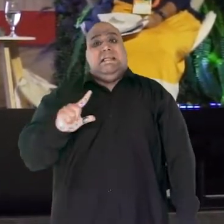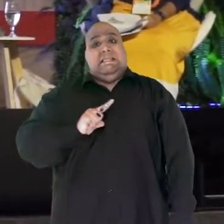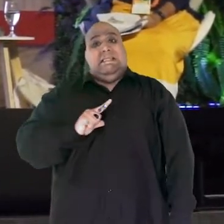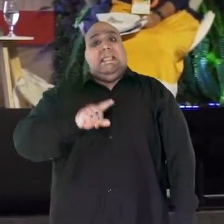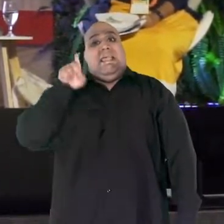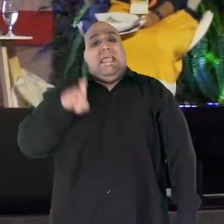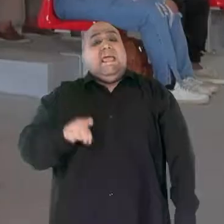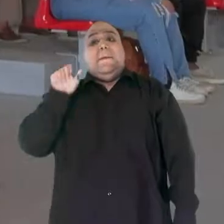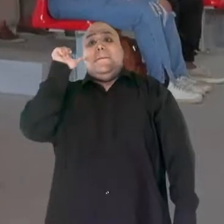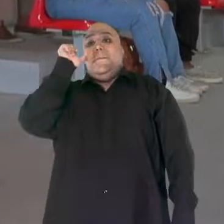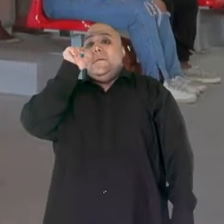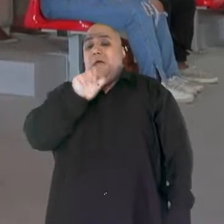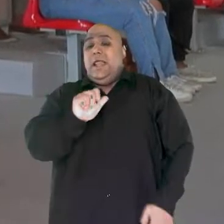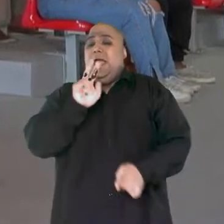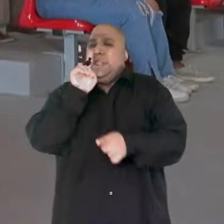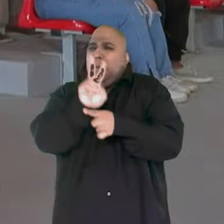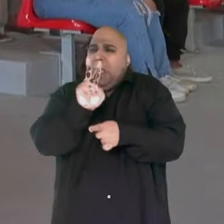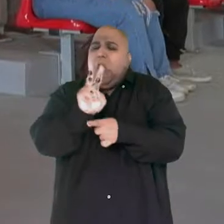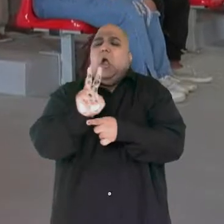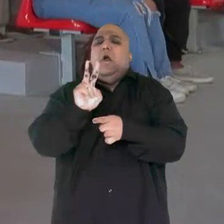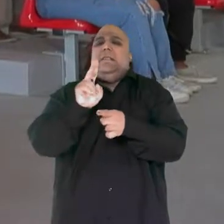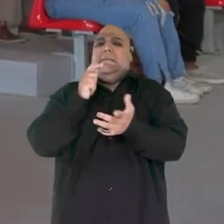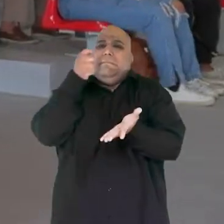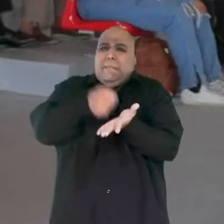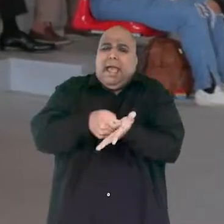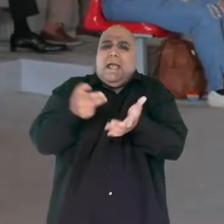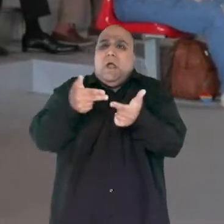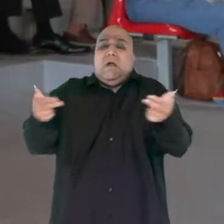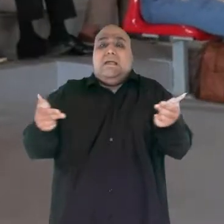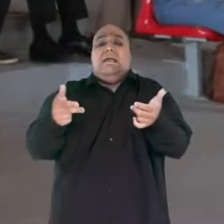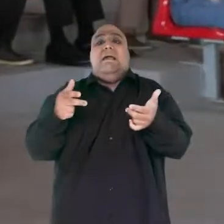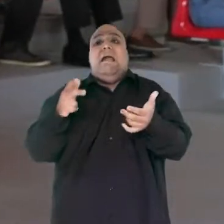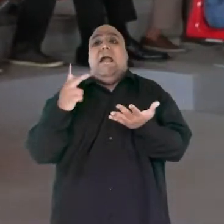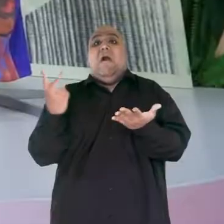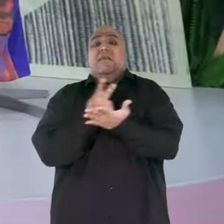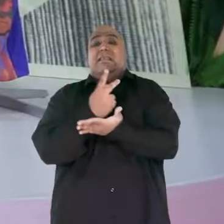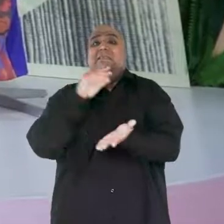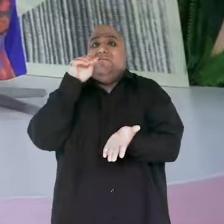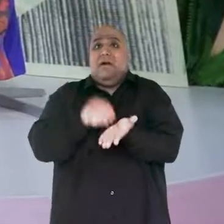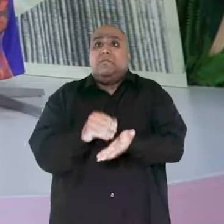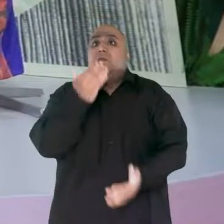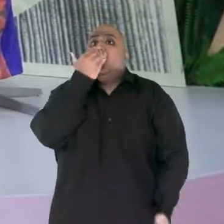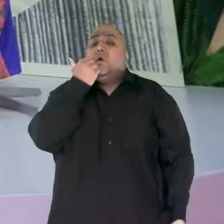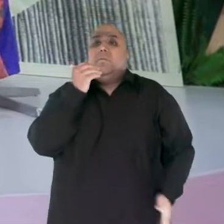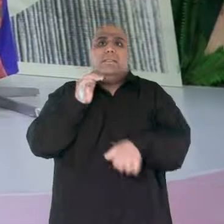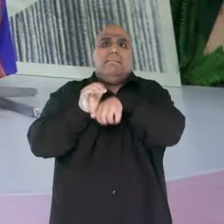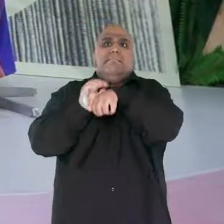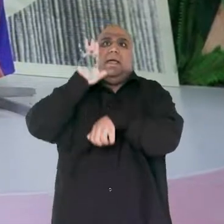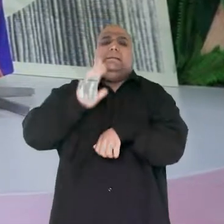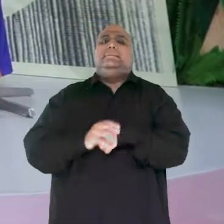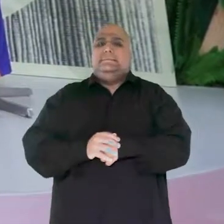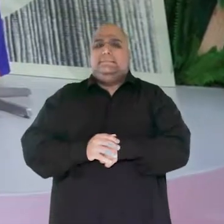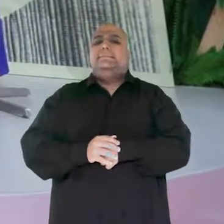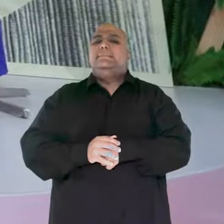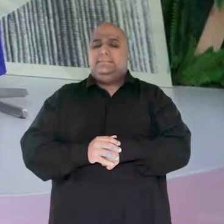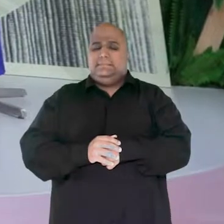domicílio é chefiado por mulher, o risco de insegurança alimentar é maior.